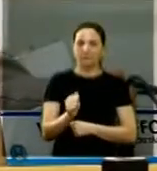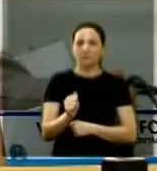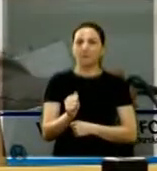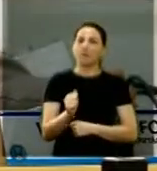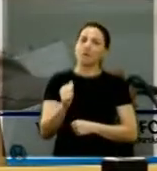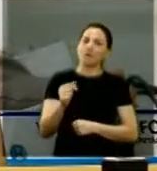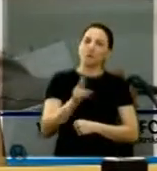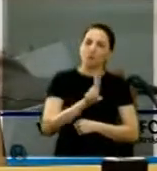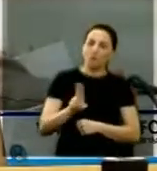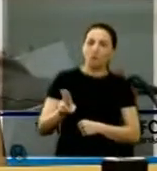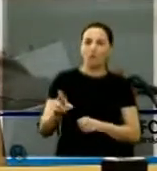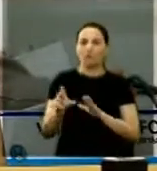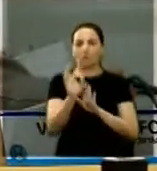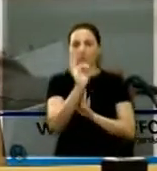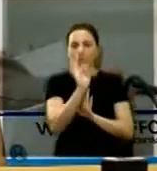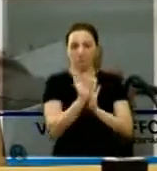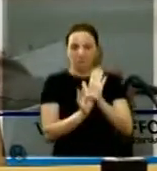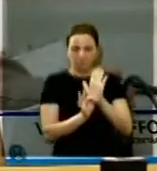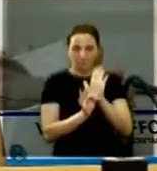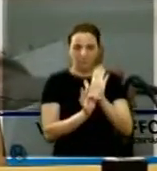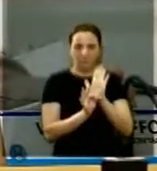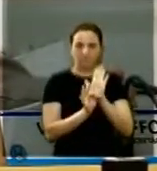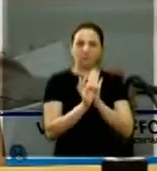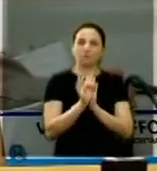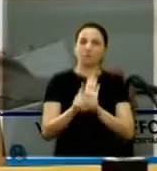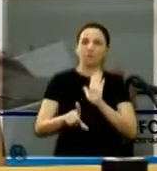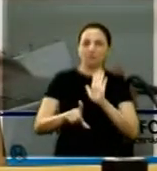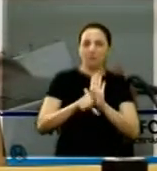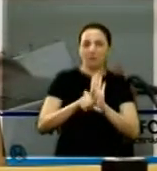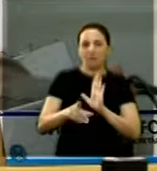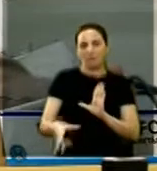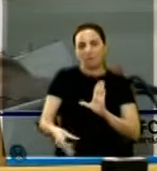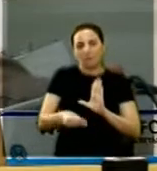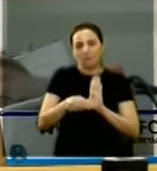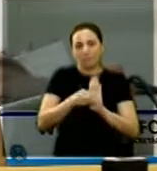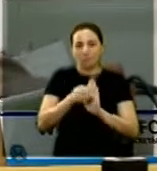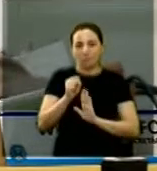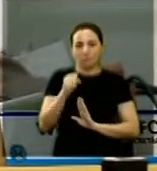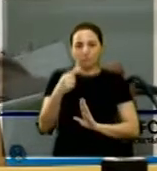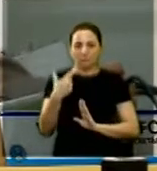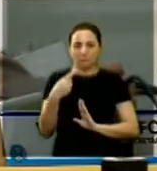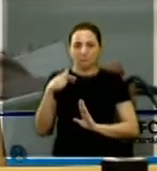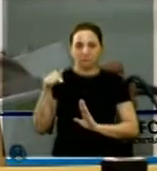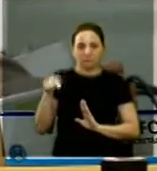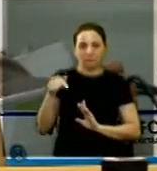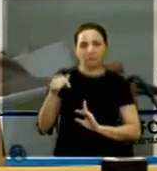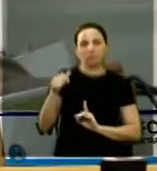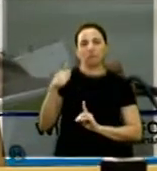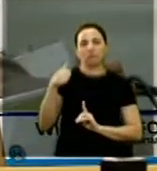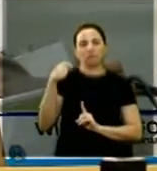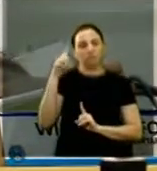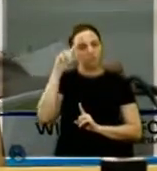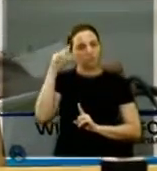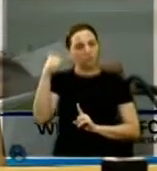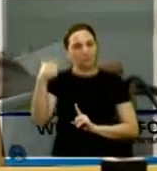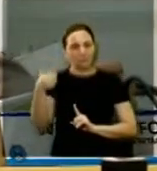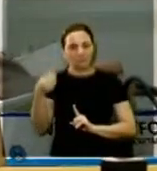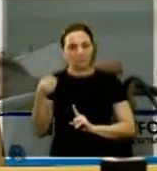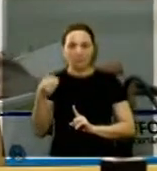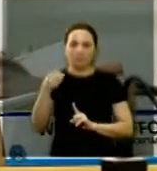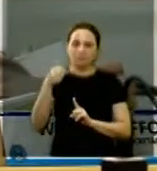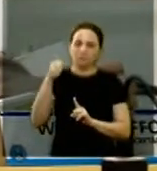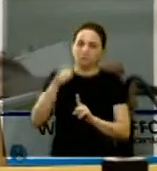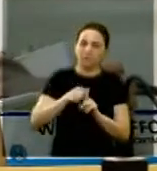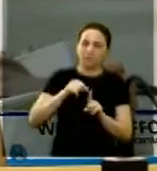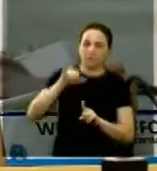redação, o artigo 25 da lei cumprimentar nº 827, de 10 de julho de 2012, que institui